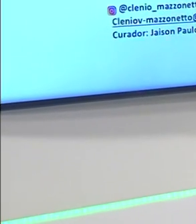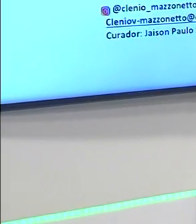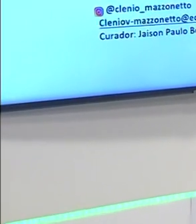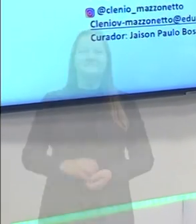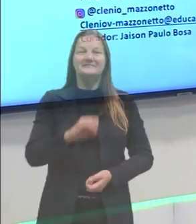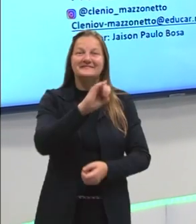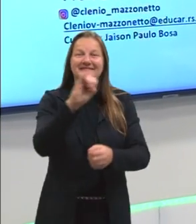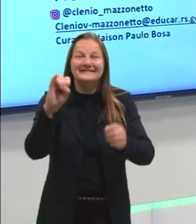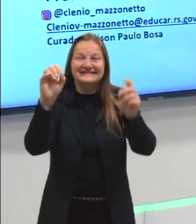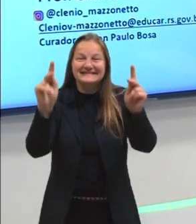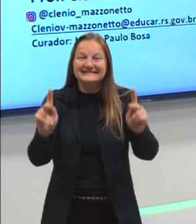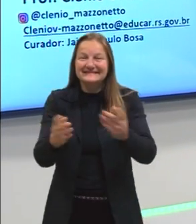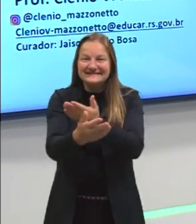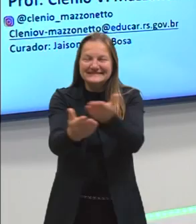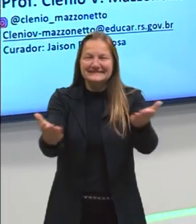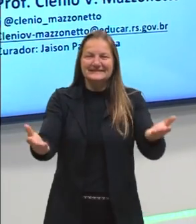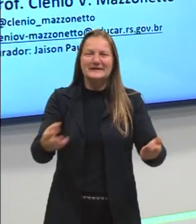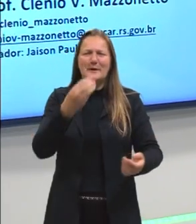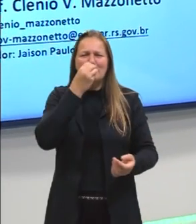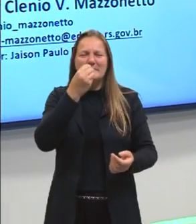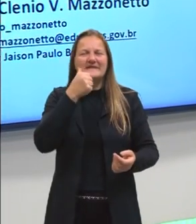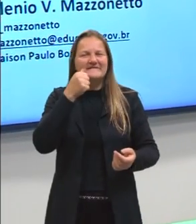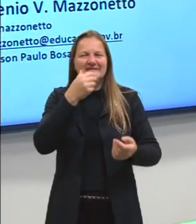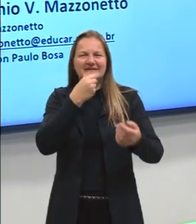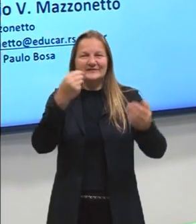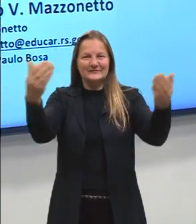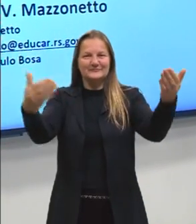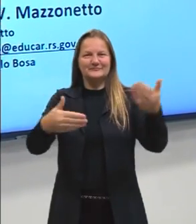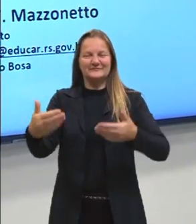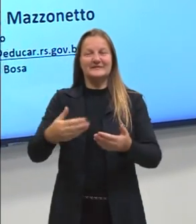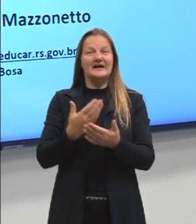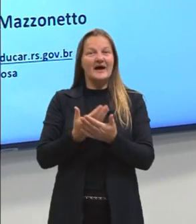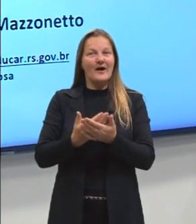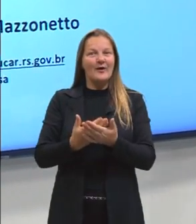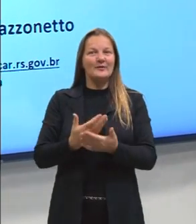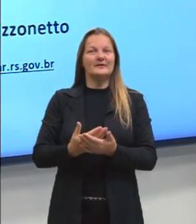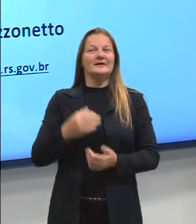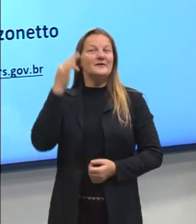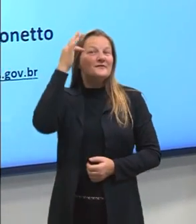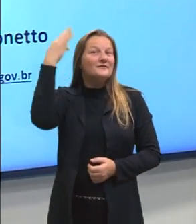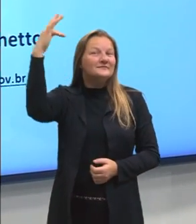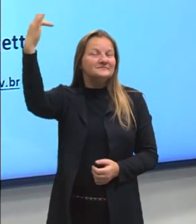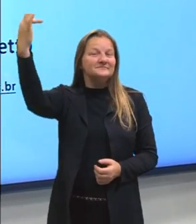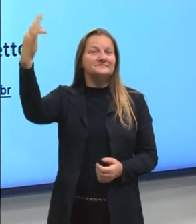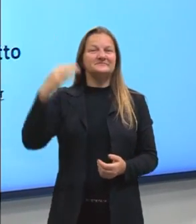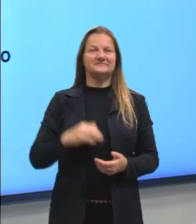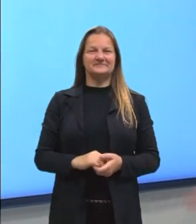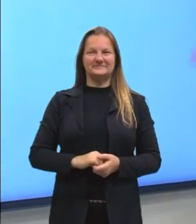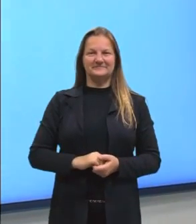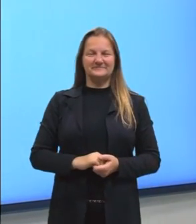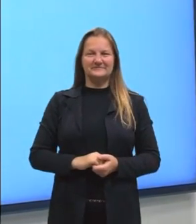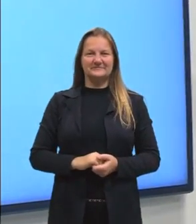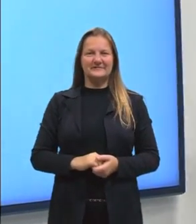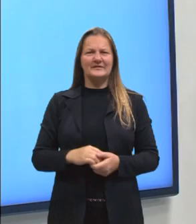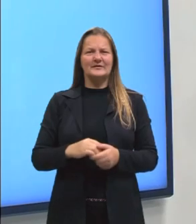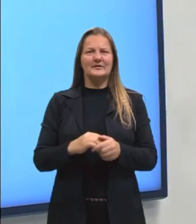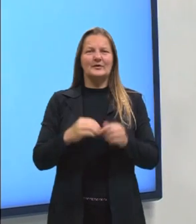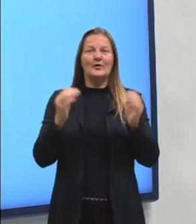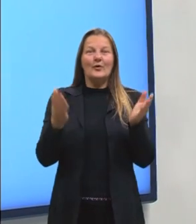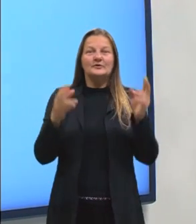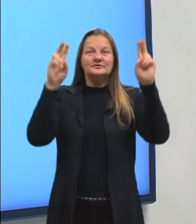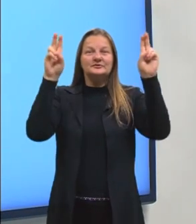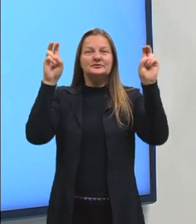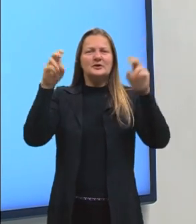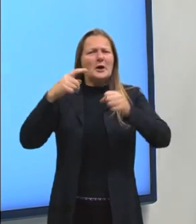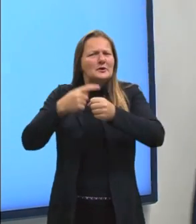E aí rapaziada, sejam todos bem-vindos, todas bem-vindas para mais uma aula de filosofia. Vamos tratar hoje sobre